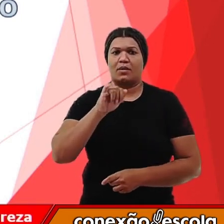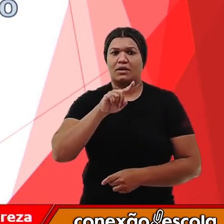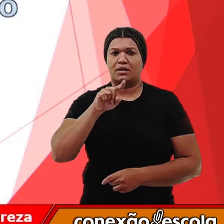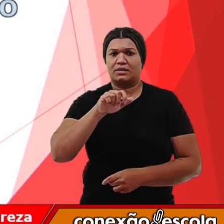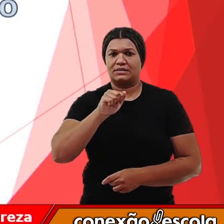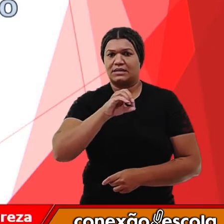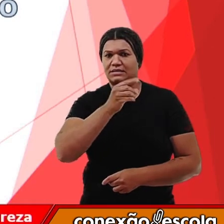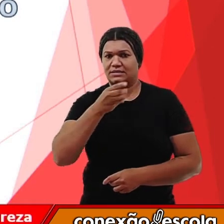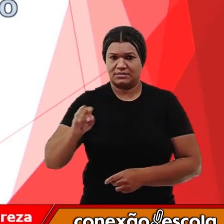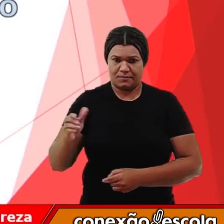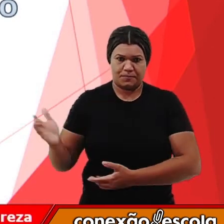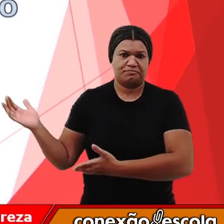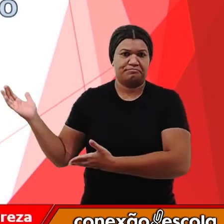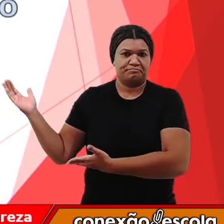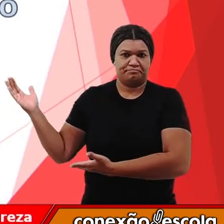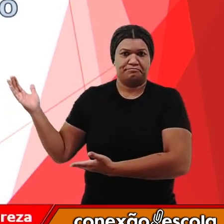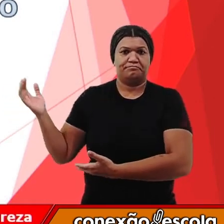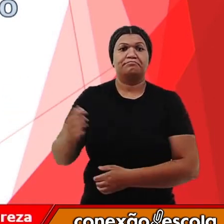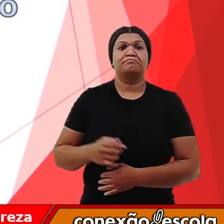forma mais lenta,